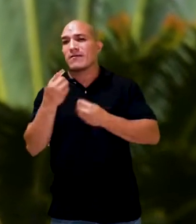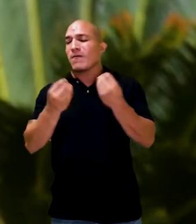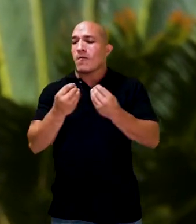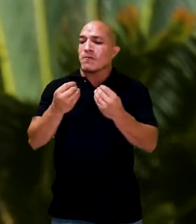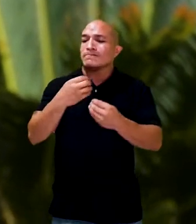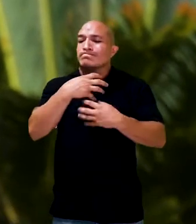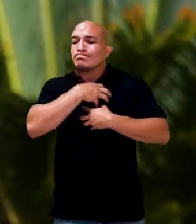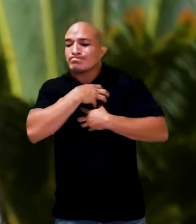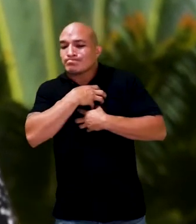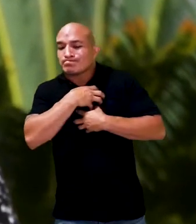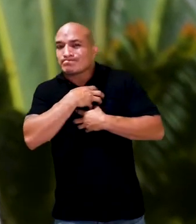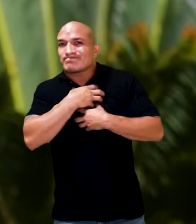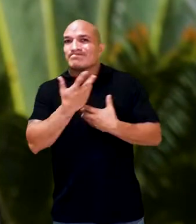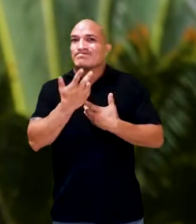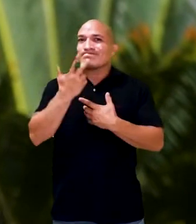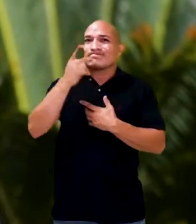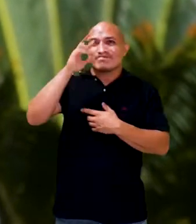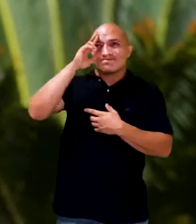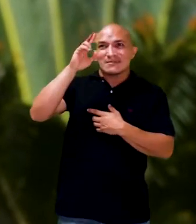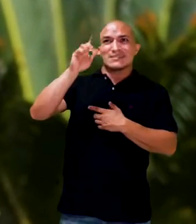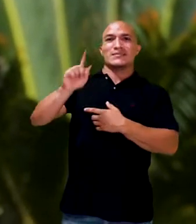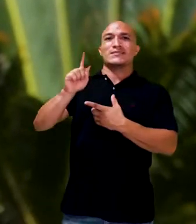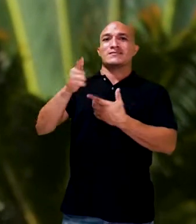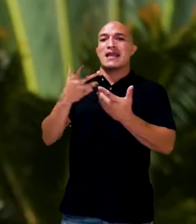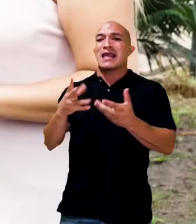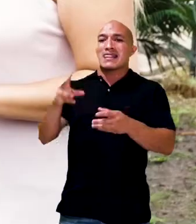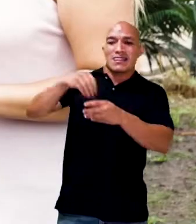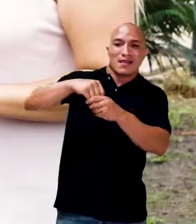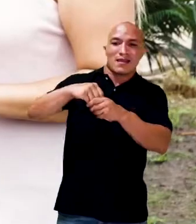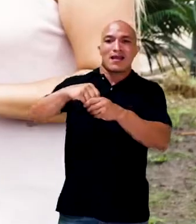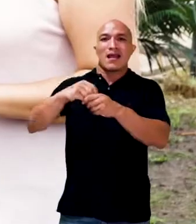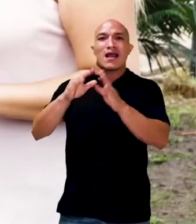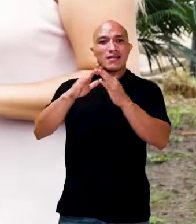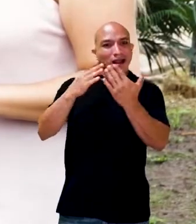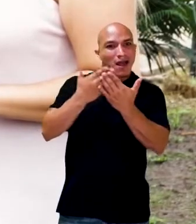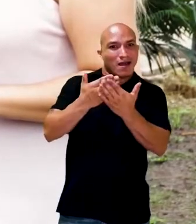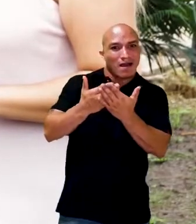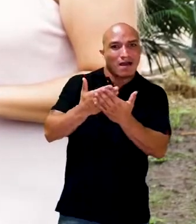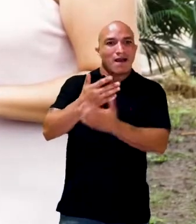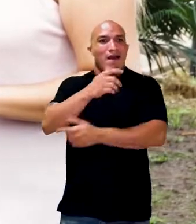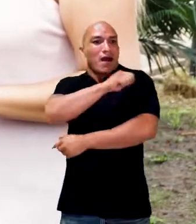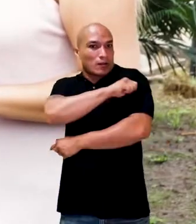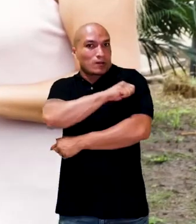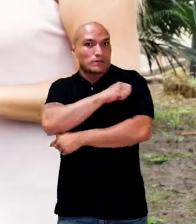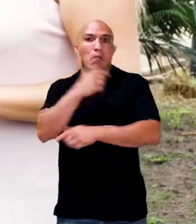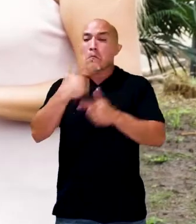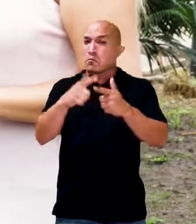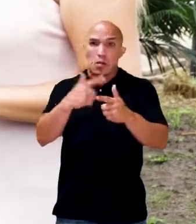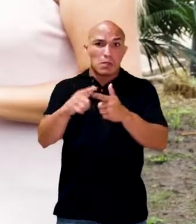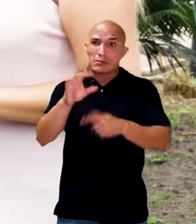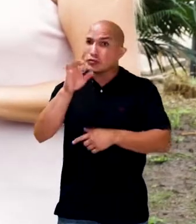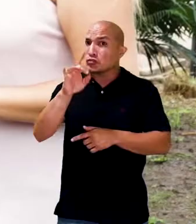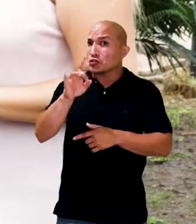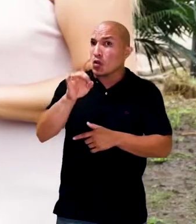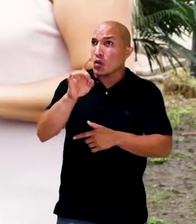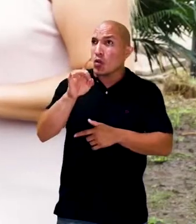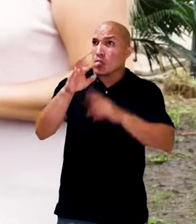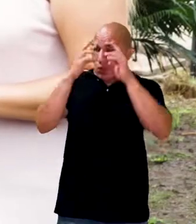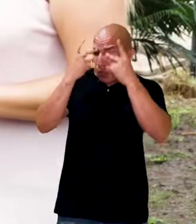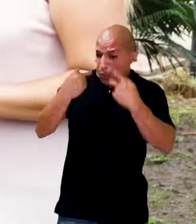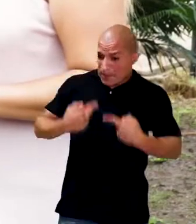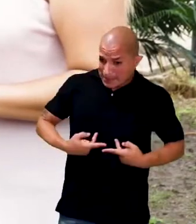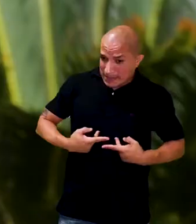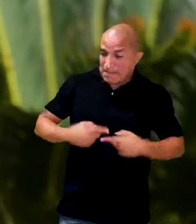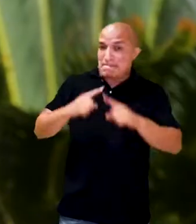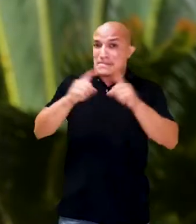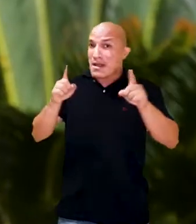um desafio como sensibilizar esses gestores a integrar esses alunos, que já tem um problema que não é